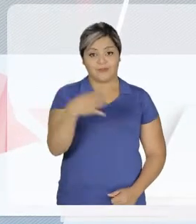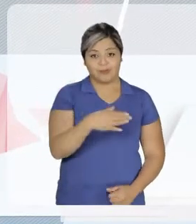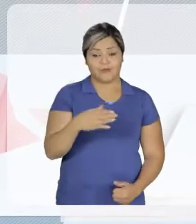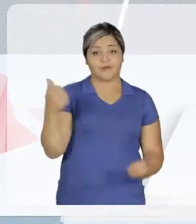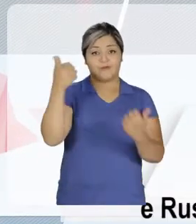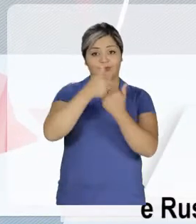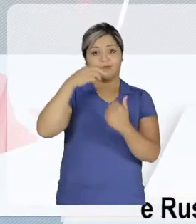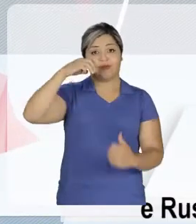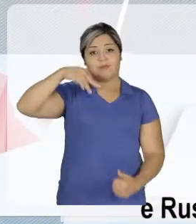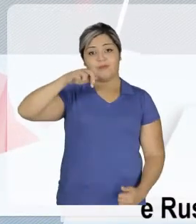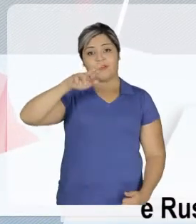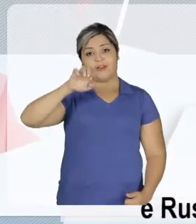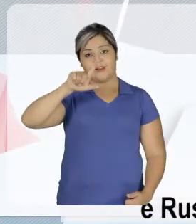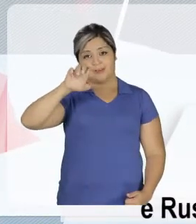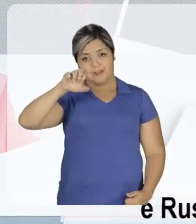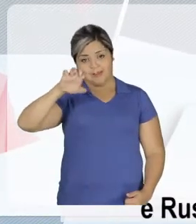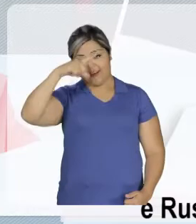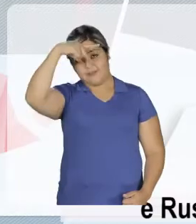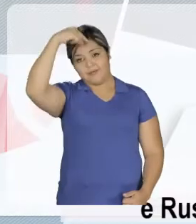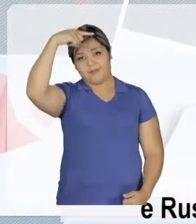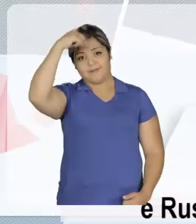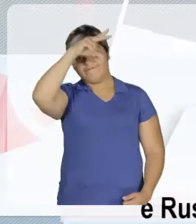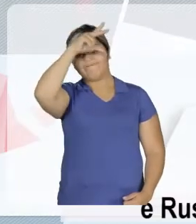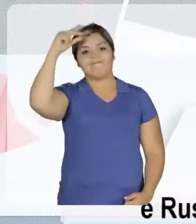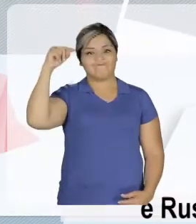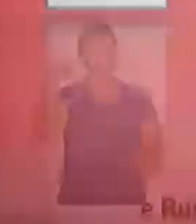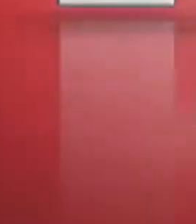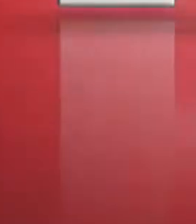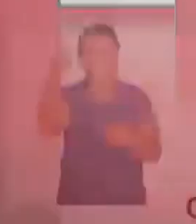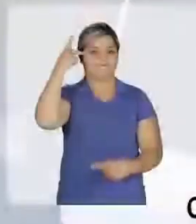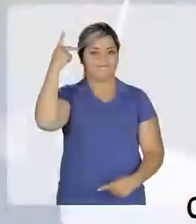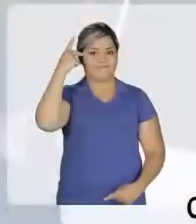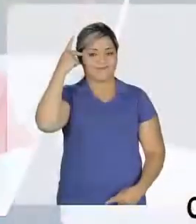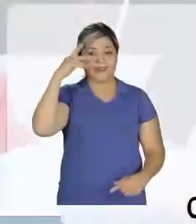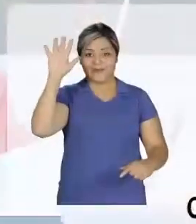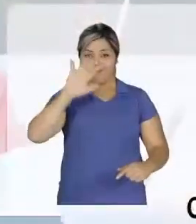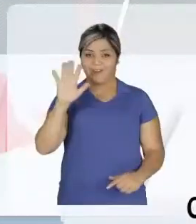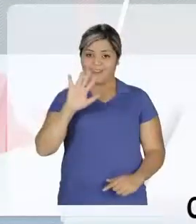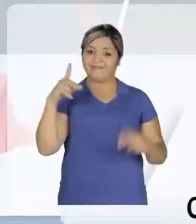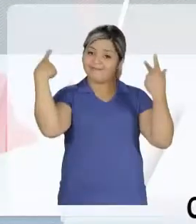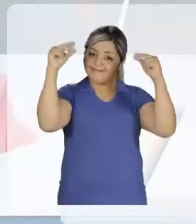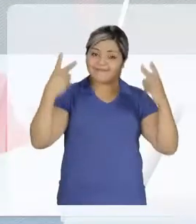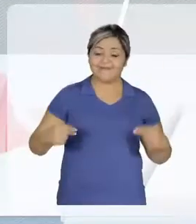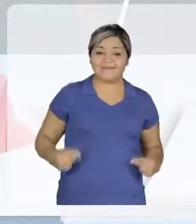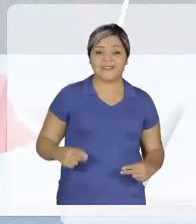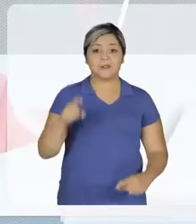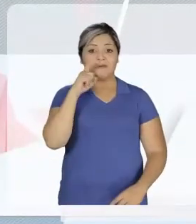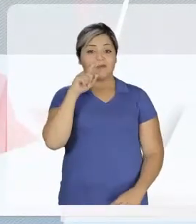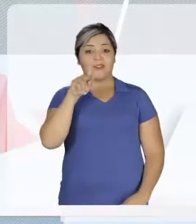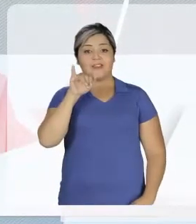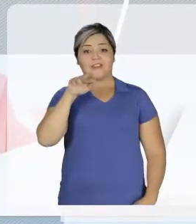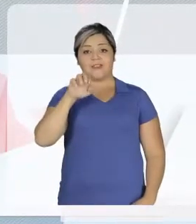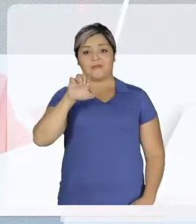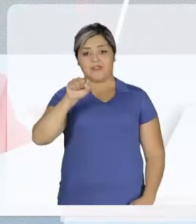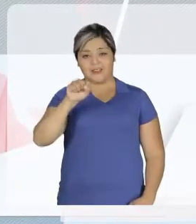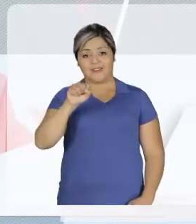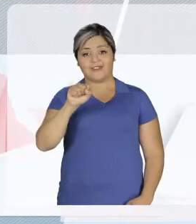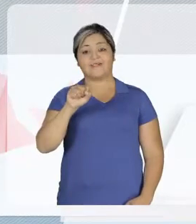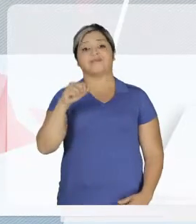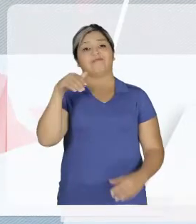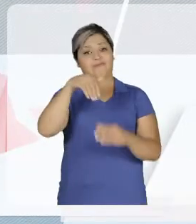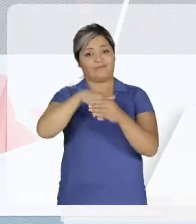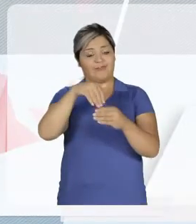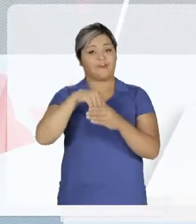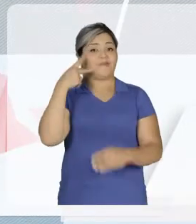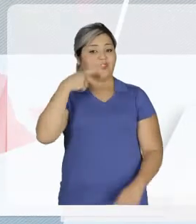Marlene Vice e Russomano Prefeito O nome certo pra São Paulo Olá meus irmãos da Umbande do Candomblé Aqui é Pai Guimarães, um guerreiro do Axé